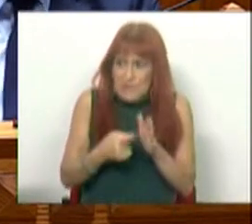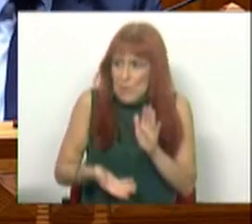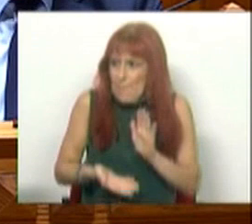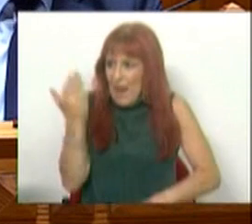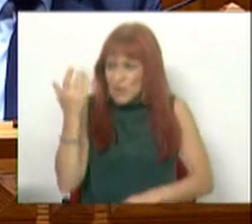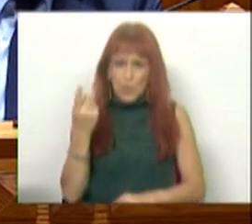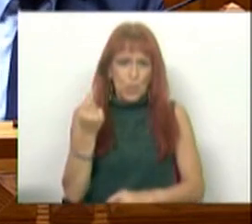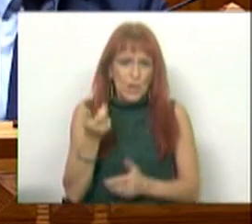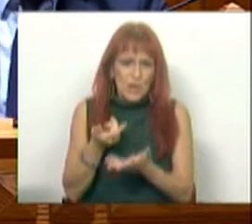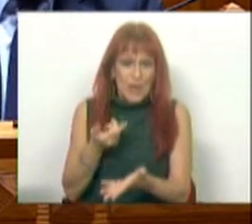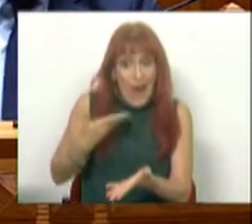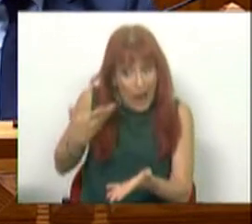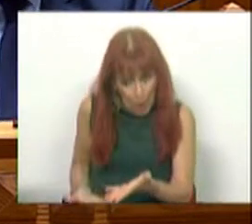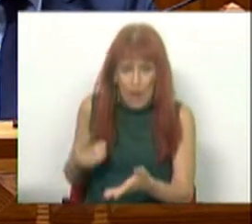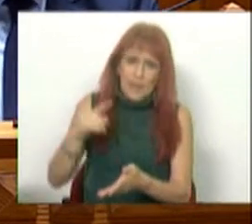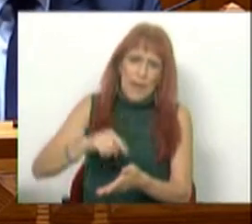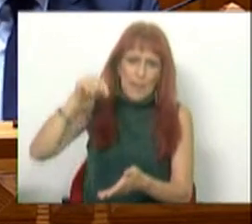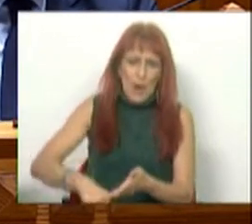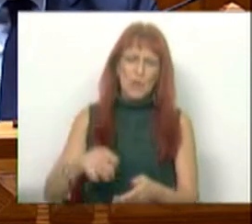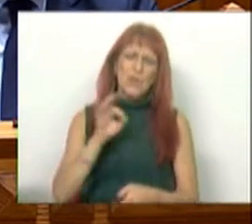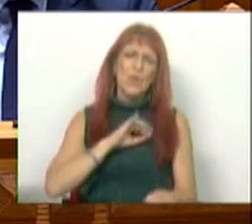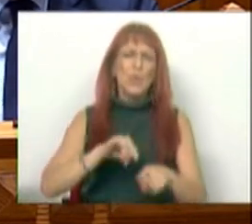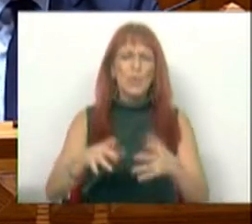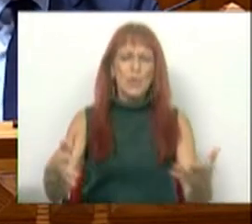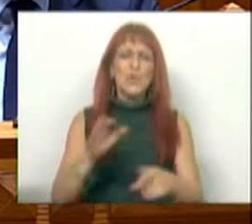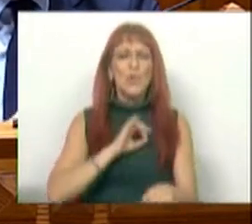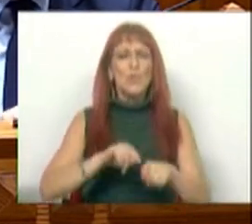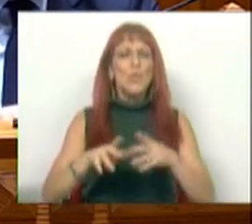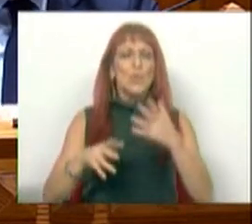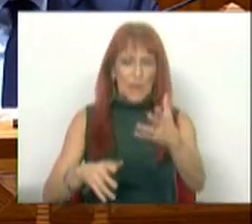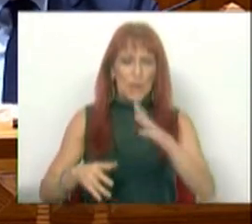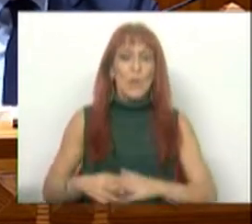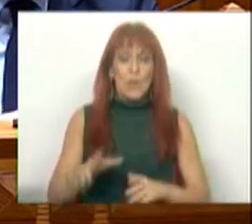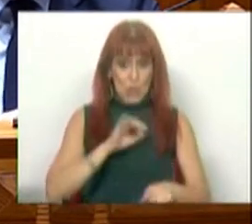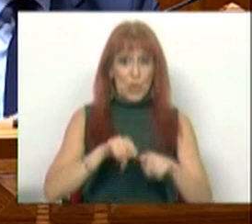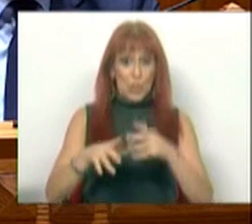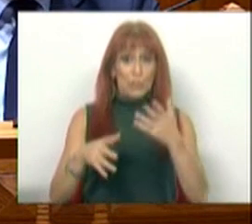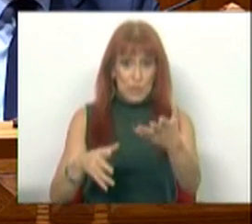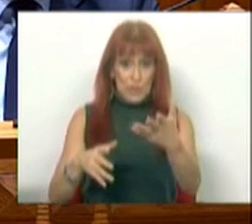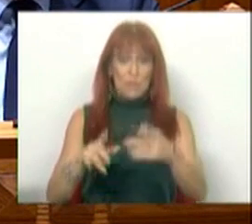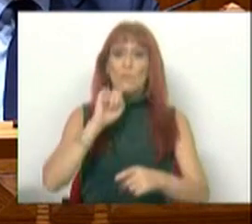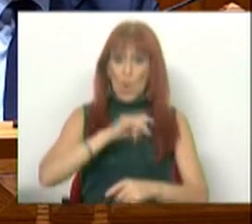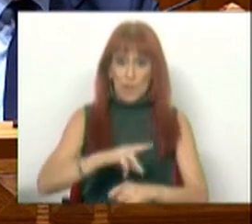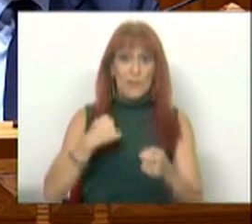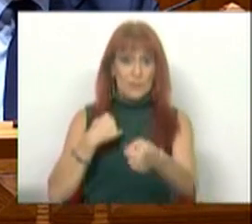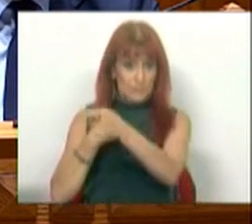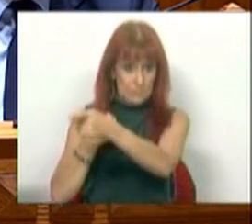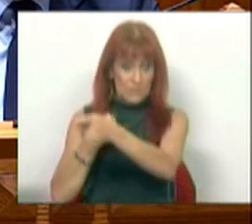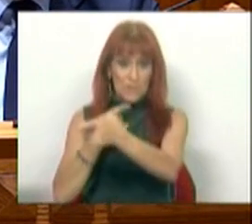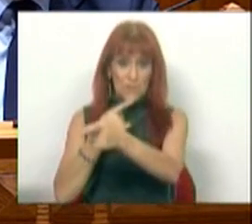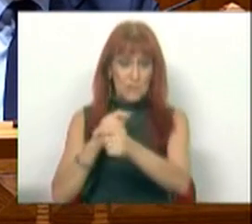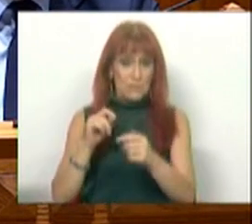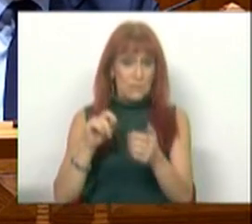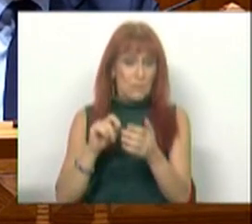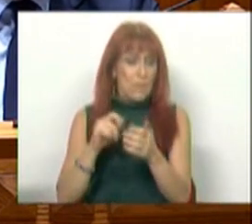precisam do dinheiro que é neste momento. O Sr. Deputado pode dizer um